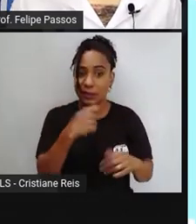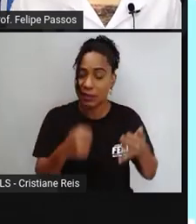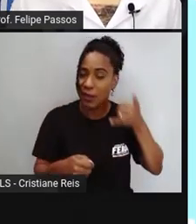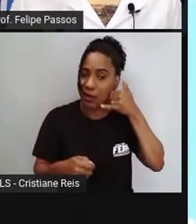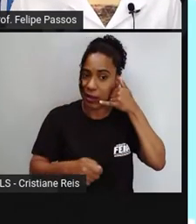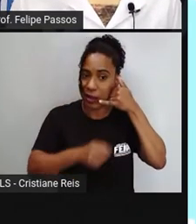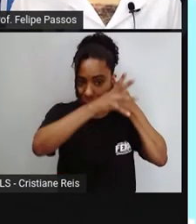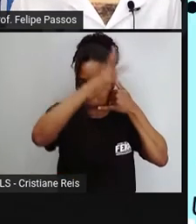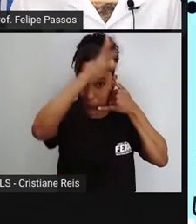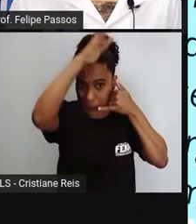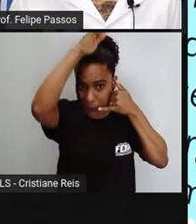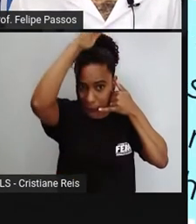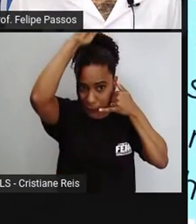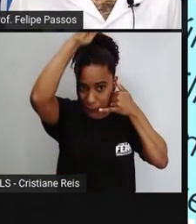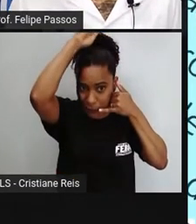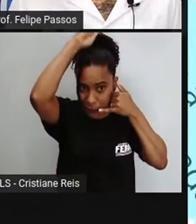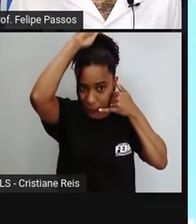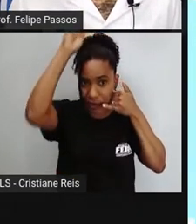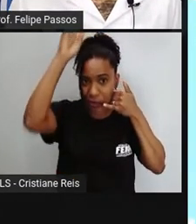é muito perigoso.